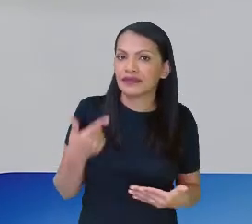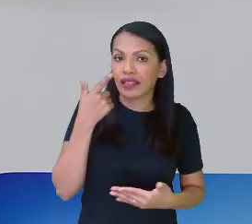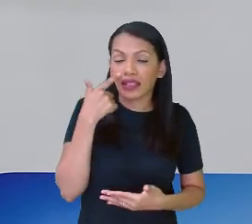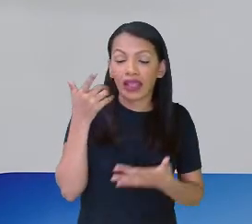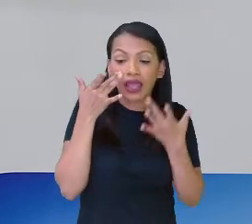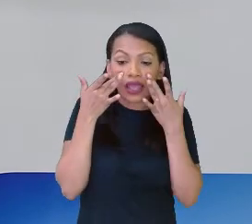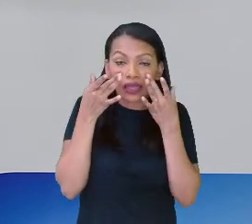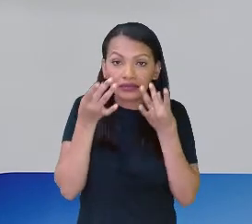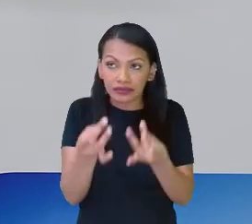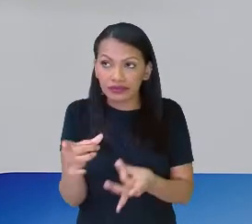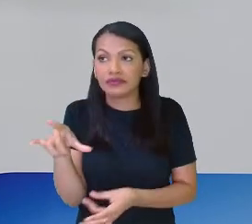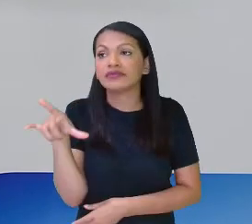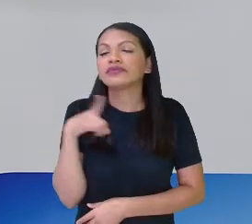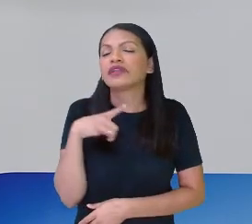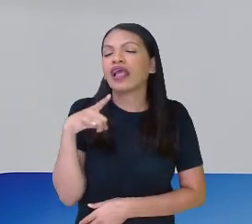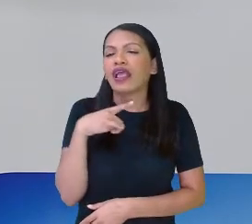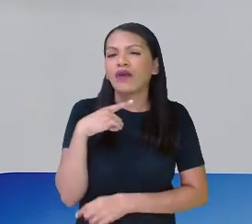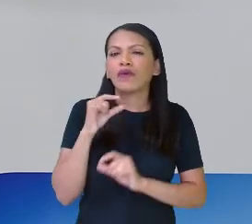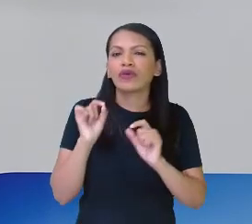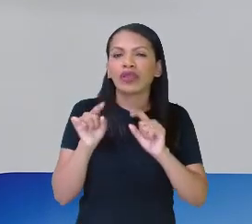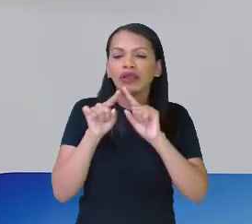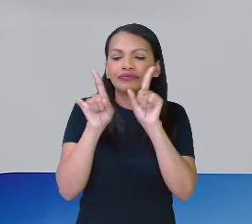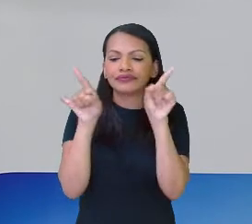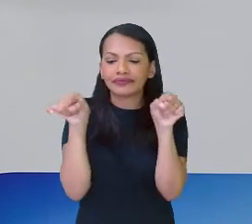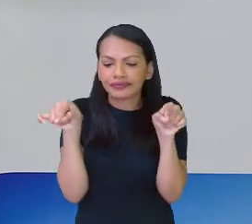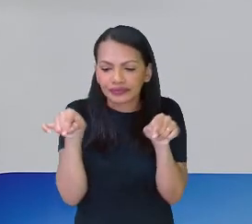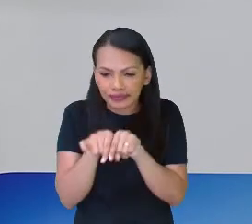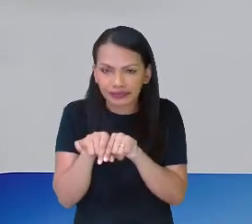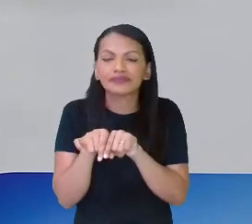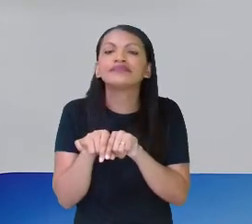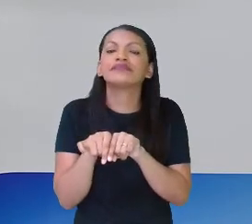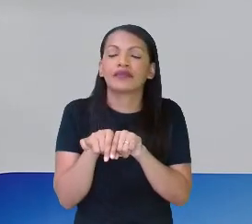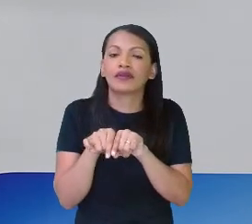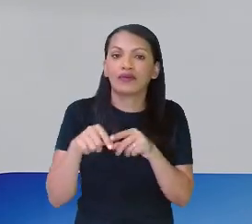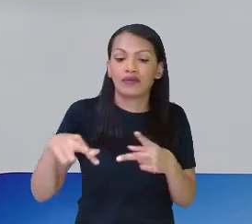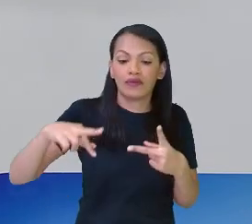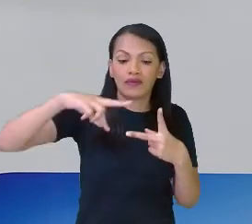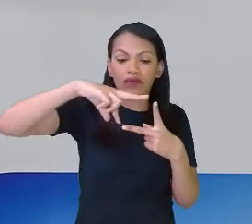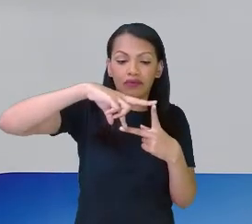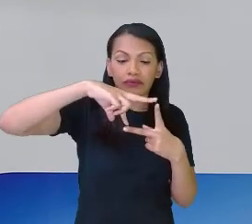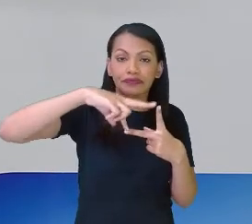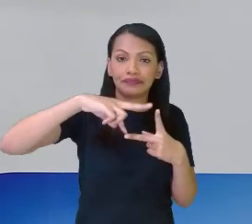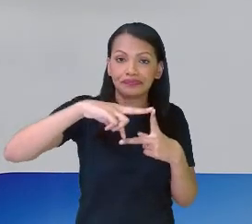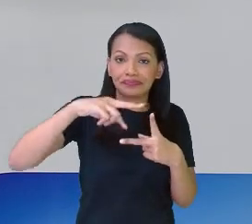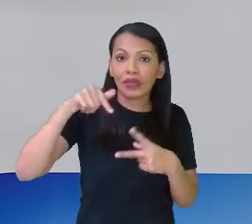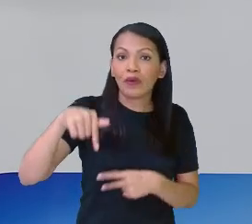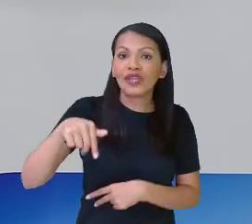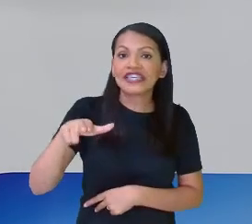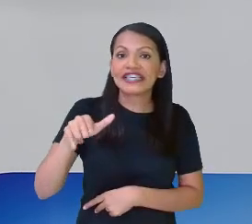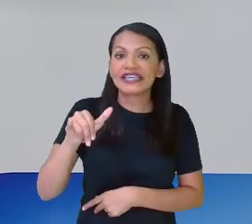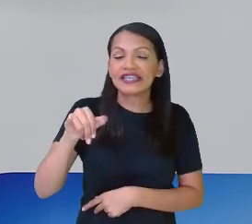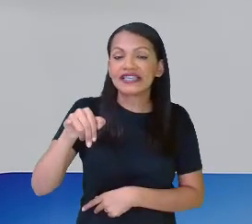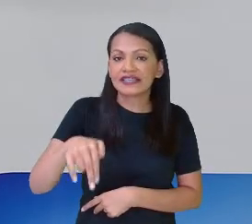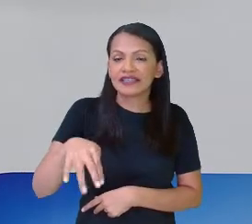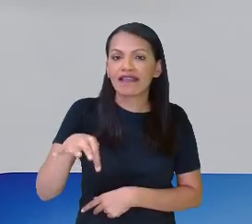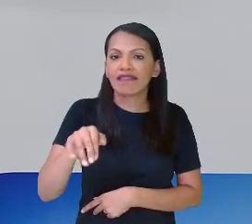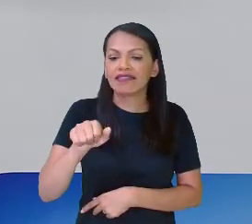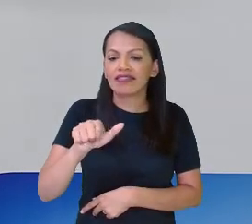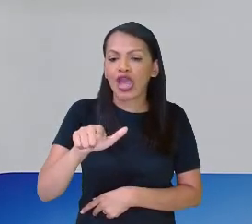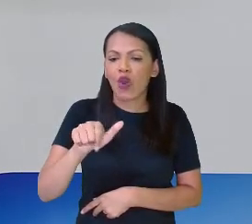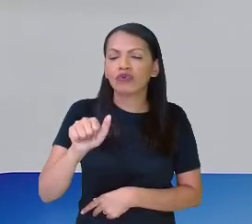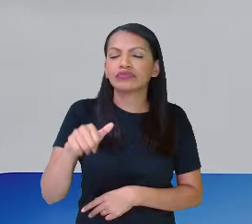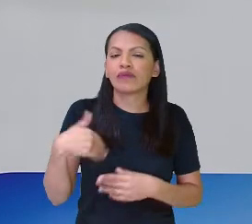temos o desenho aqui do formato de um quadrado, que é o quintal de Miguel. E